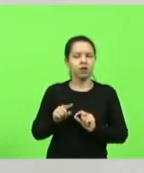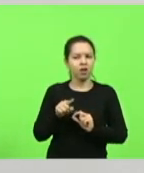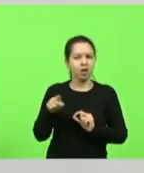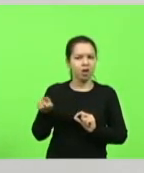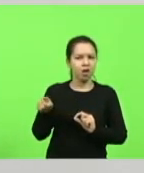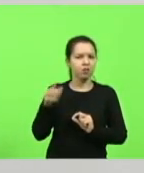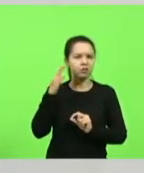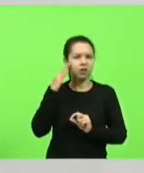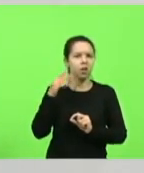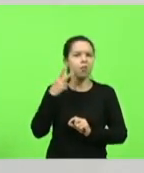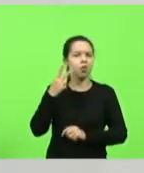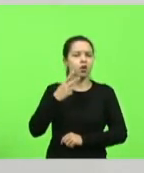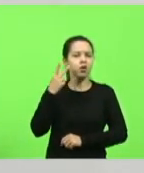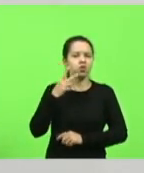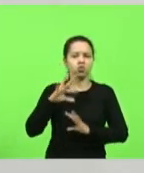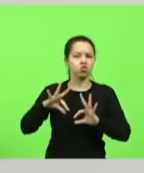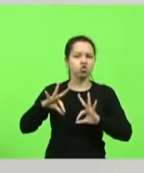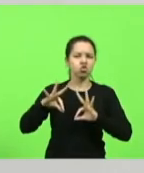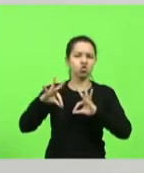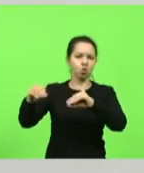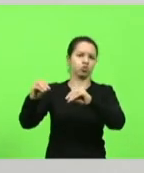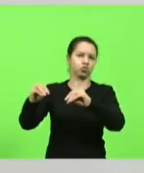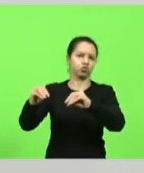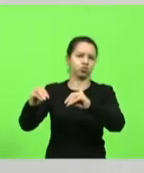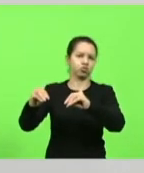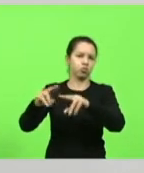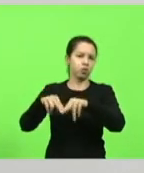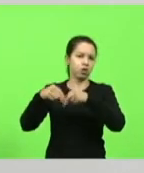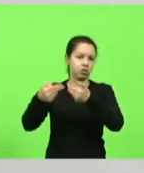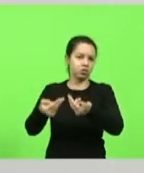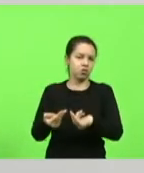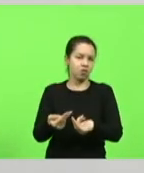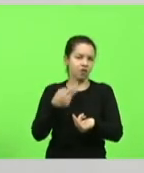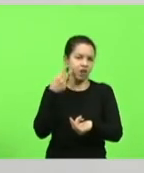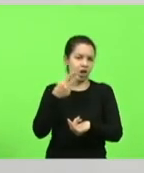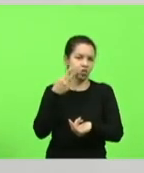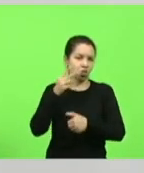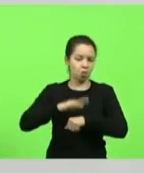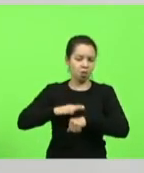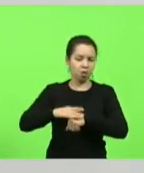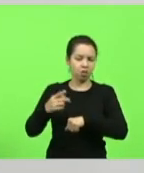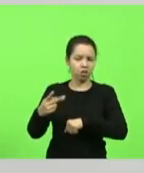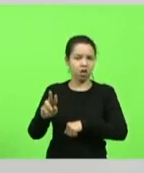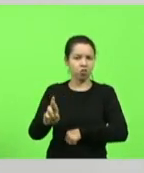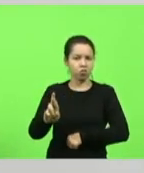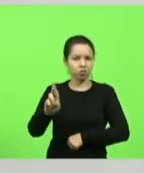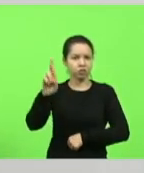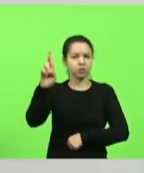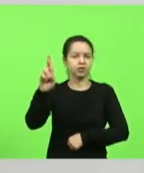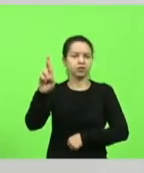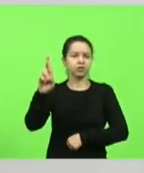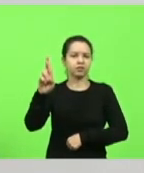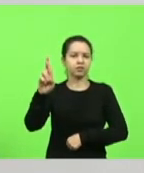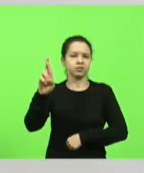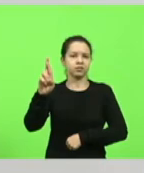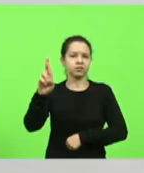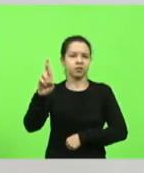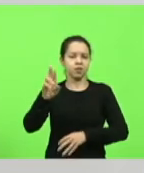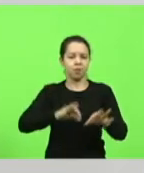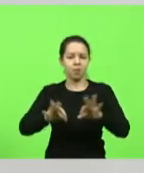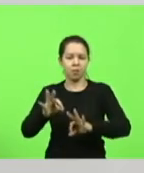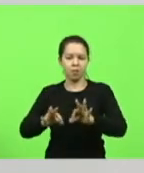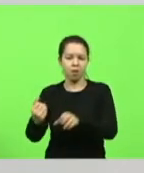e portanto o vereador tem a incumbência de fazer a execução das obras